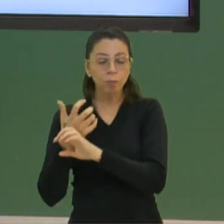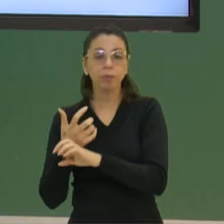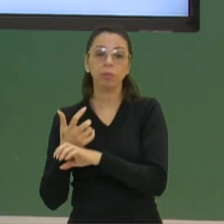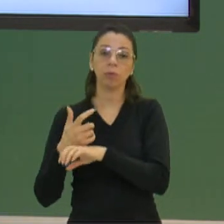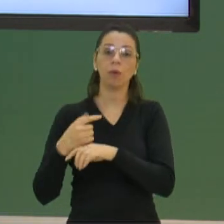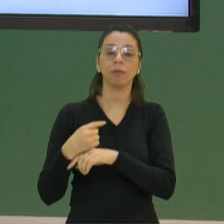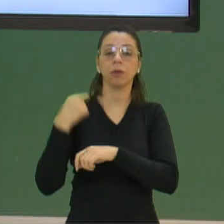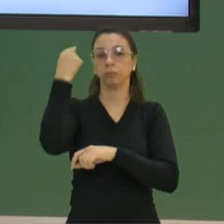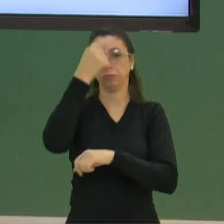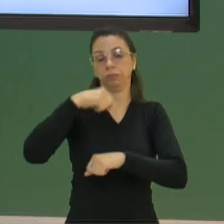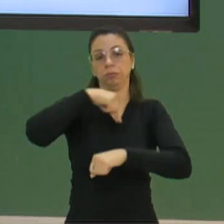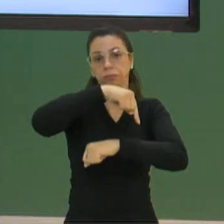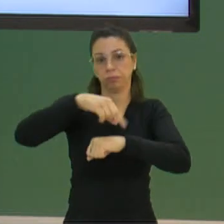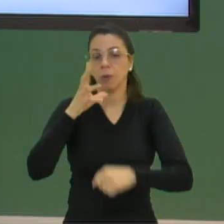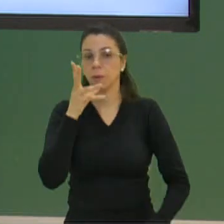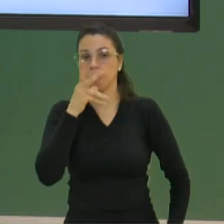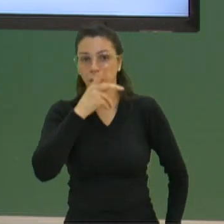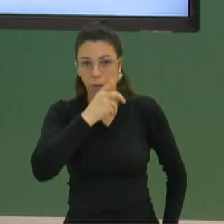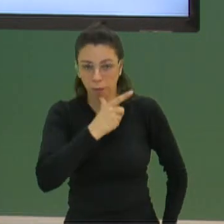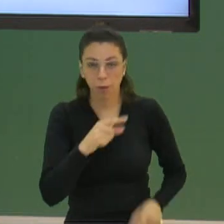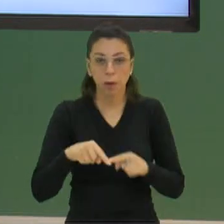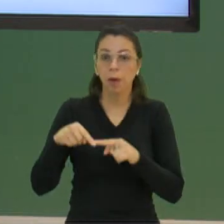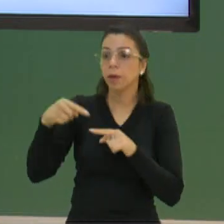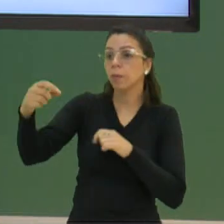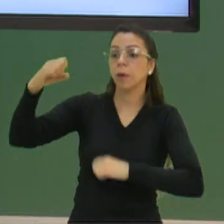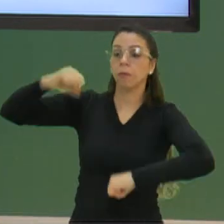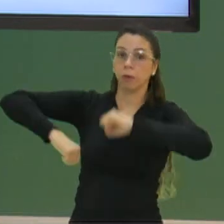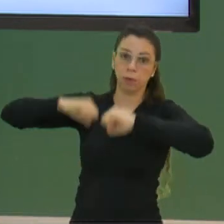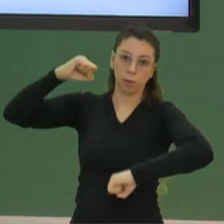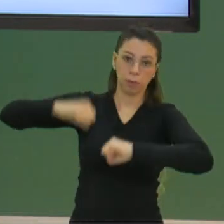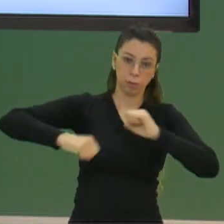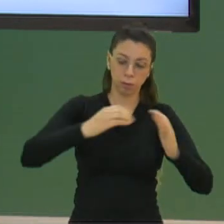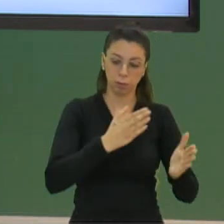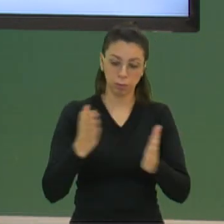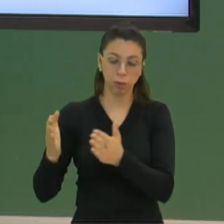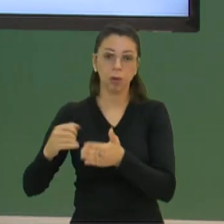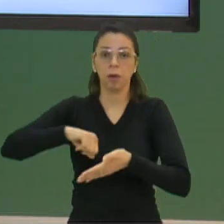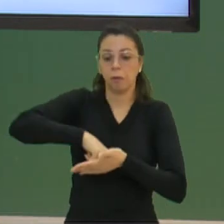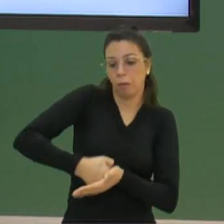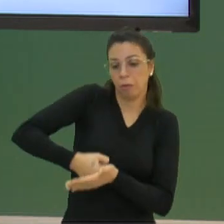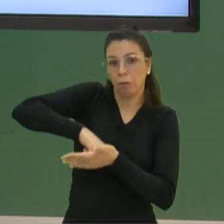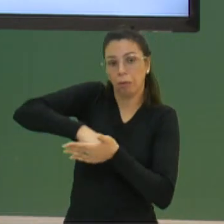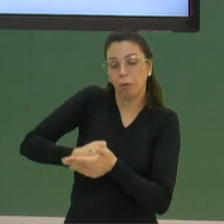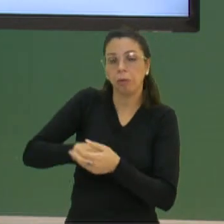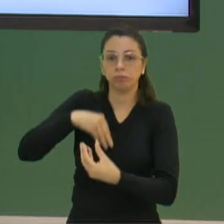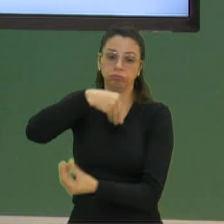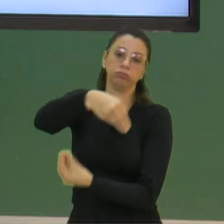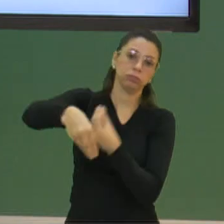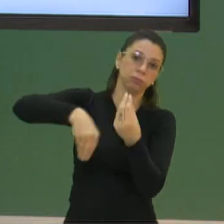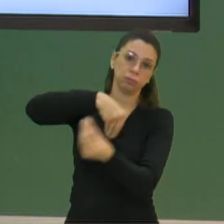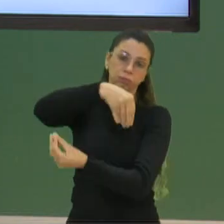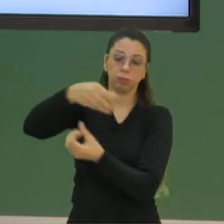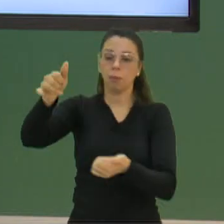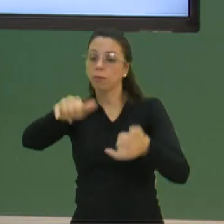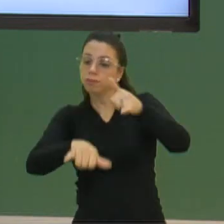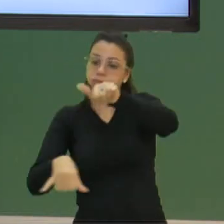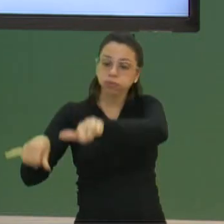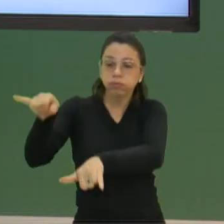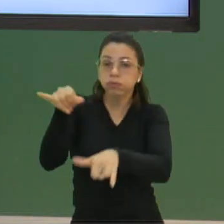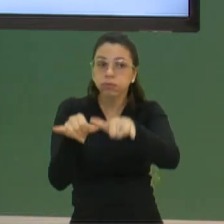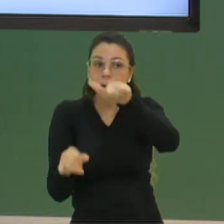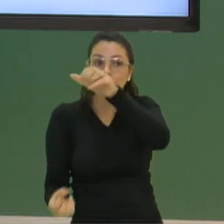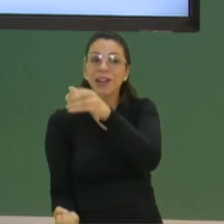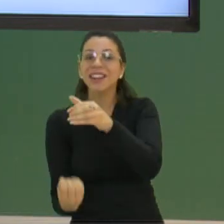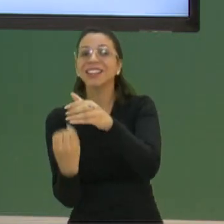tempo. E aí, depois, vai para a indústria, onde eles vão moer, onde eles vão misturar com outros ingredientes para